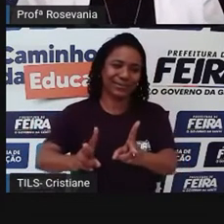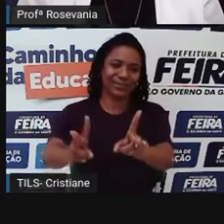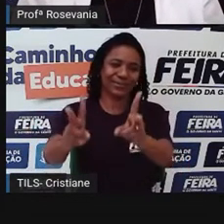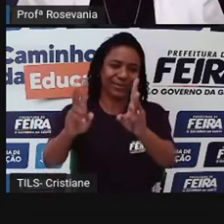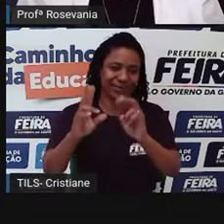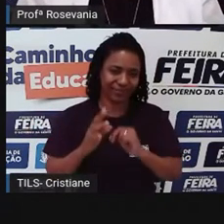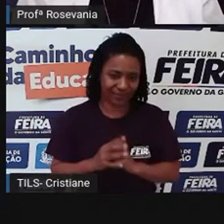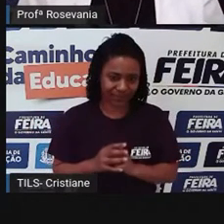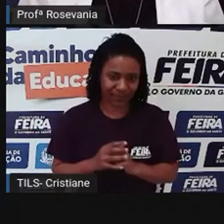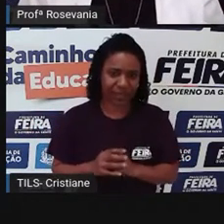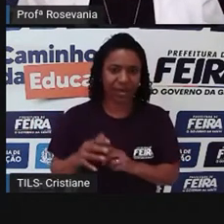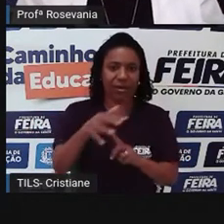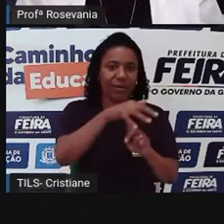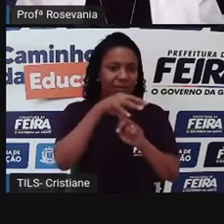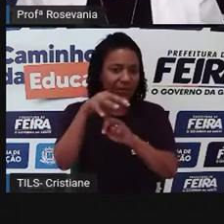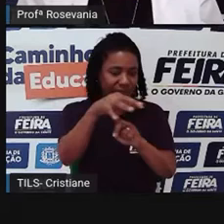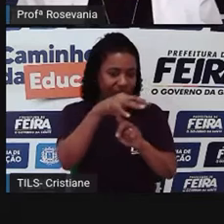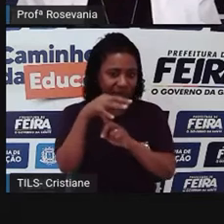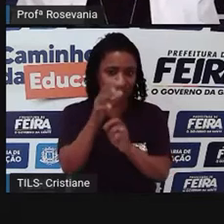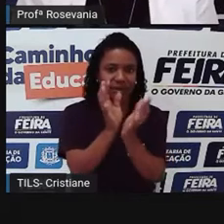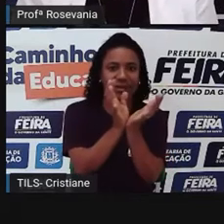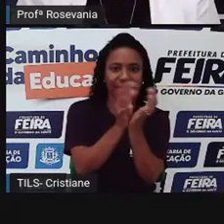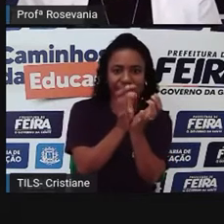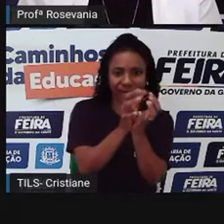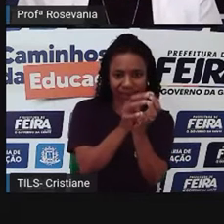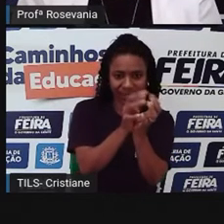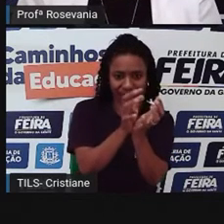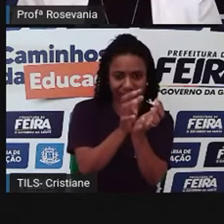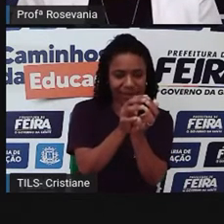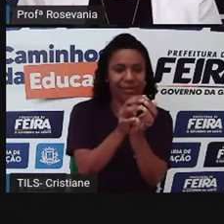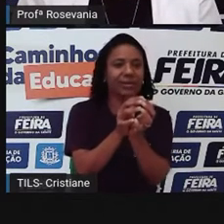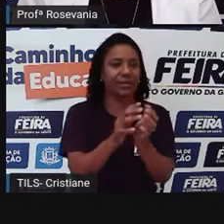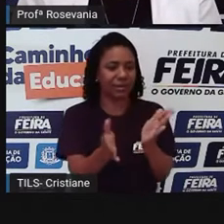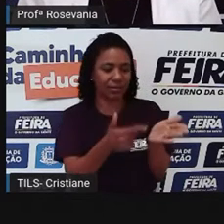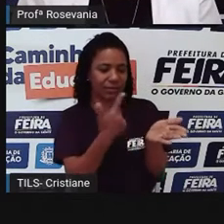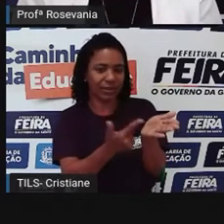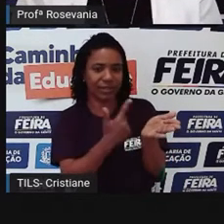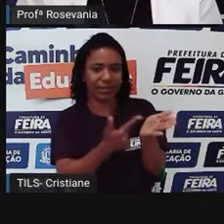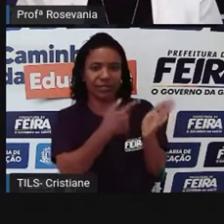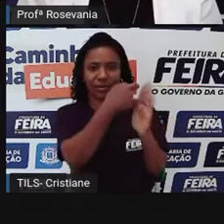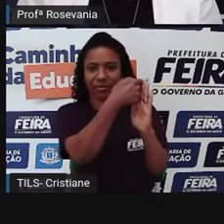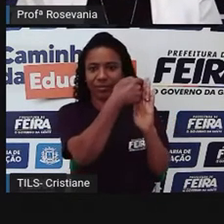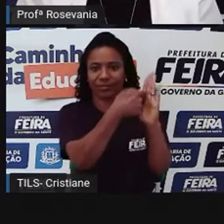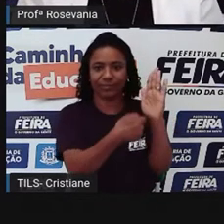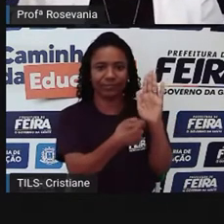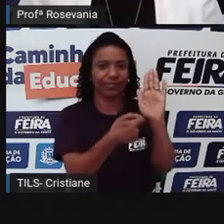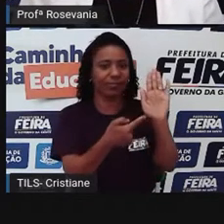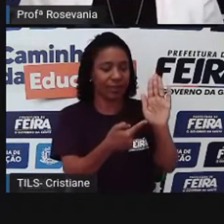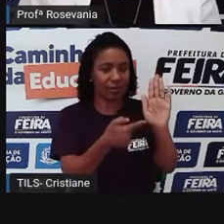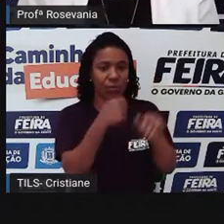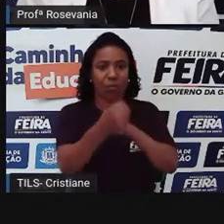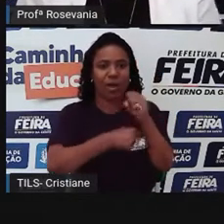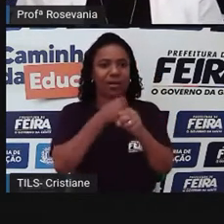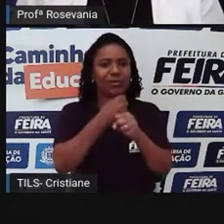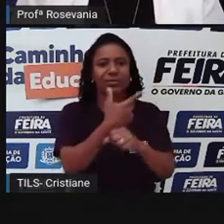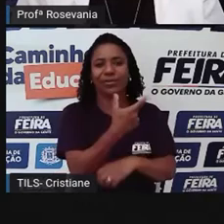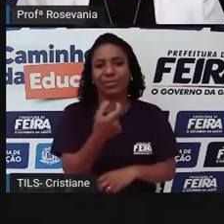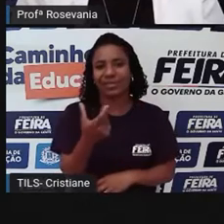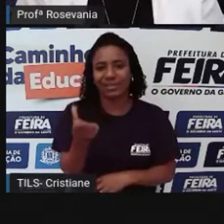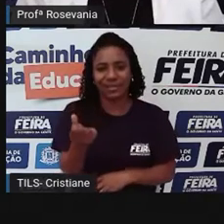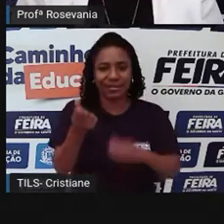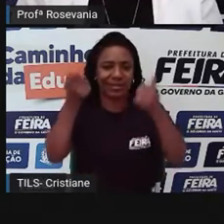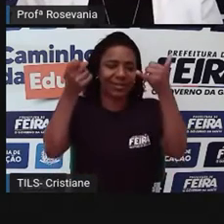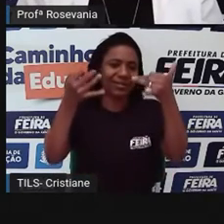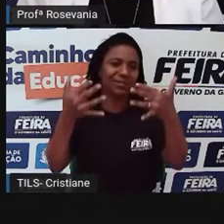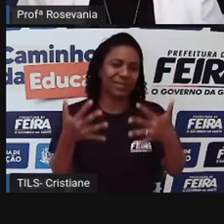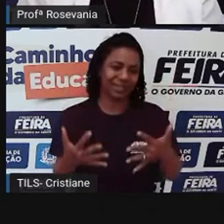a Feira de Caruaru, escrita no livro Registro dos Lugares, em 2006, né, esse livro, fala, né, conta um pouco a história dela, é um